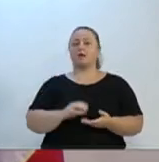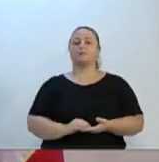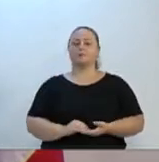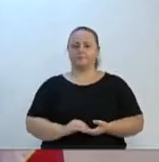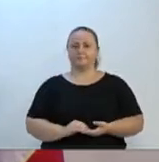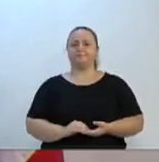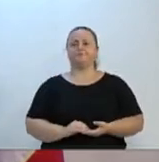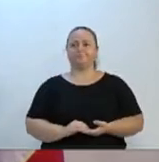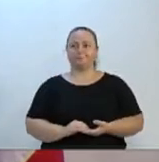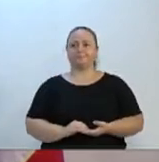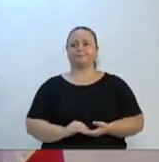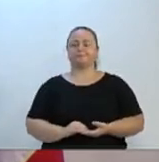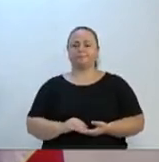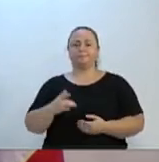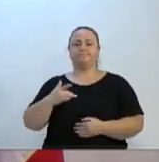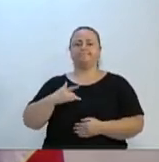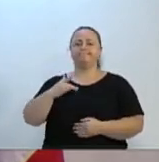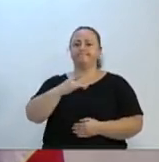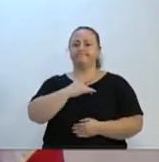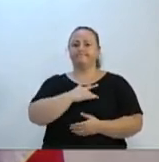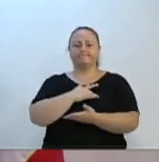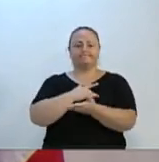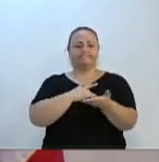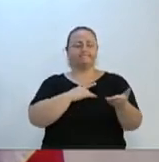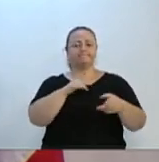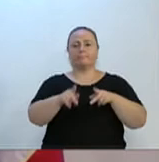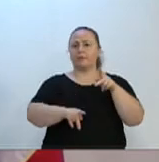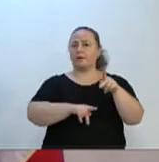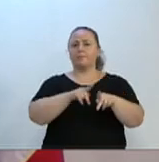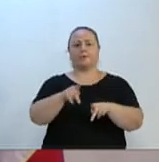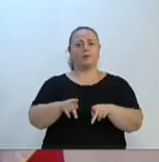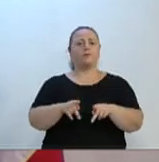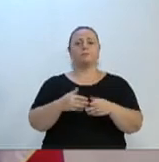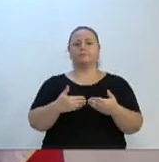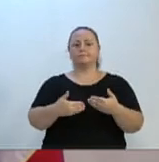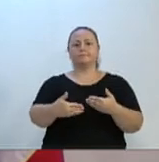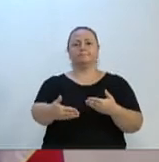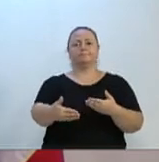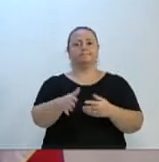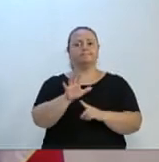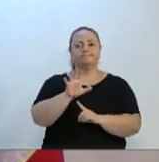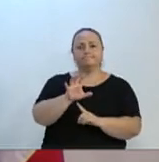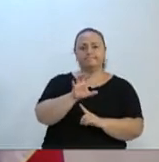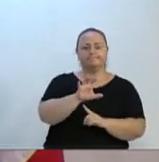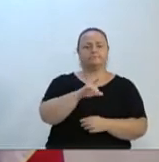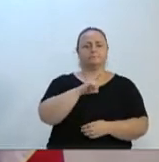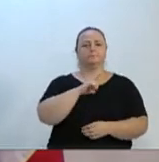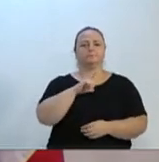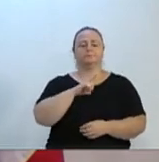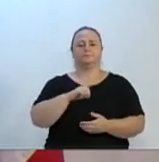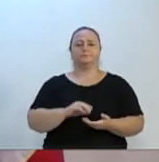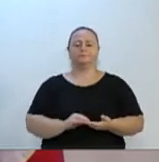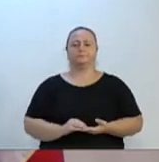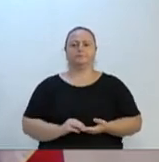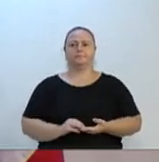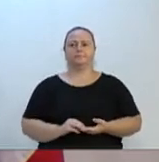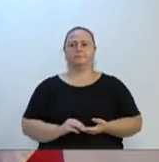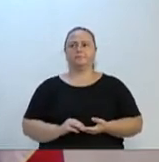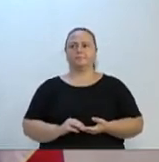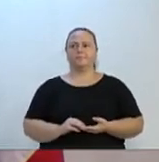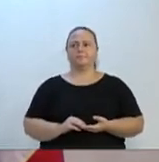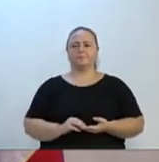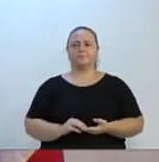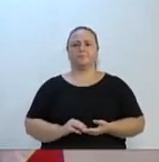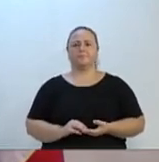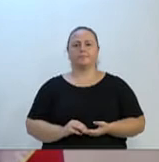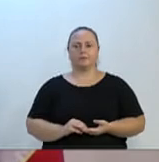diretamente na saúde da nossa gente. Dizer também, e isso foi um tema que foi